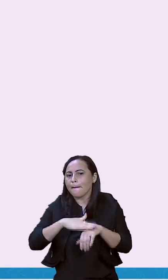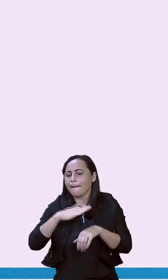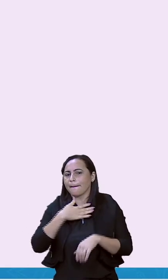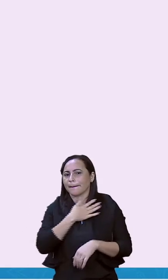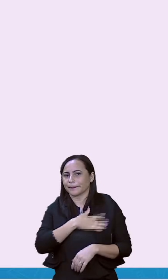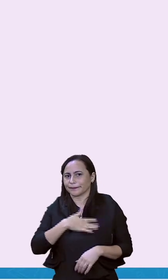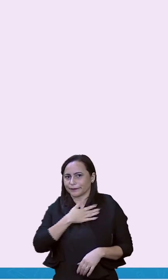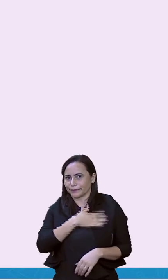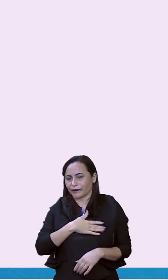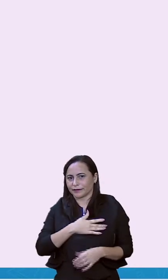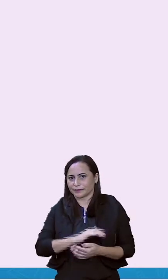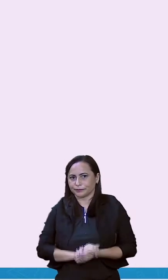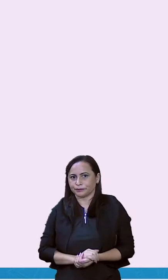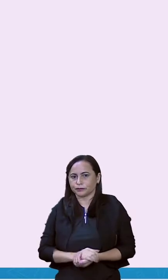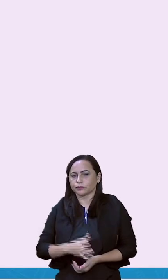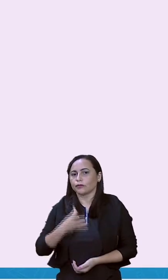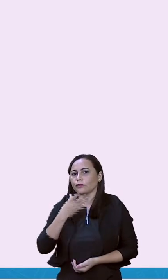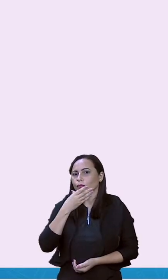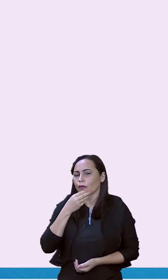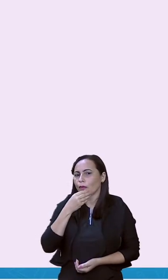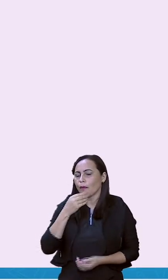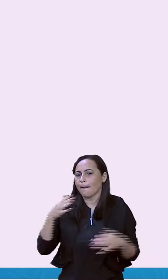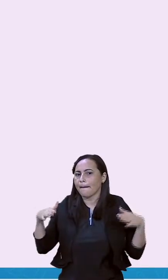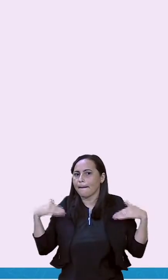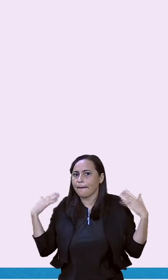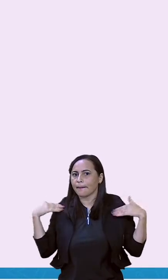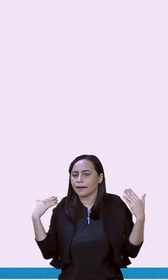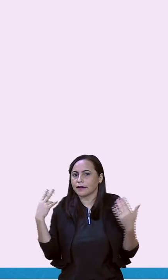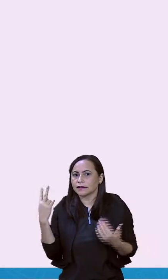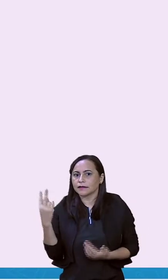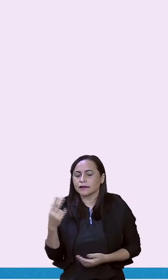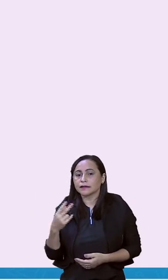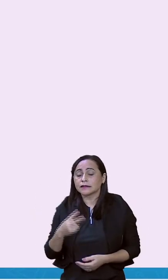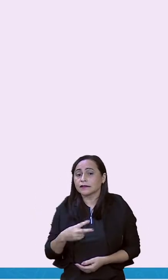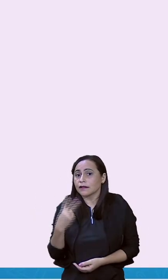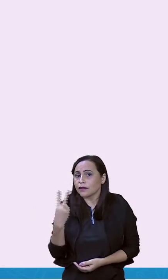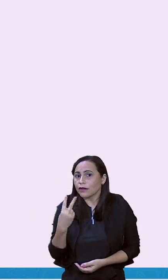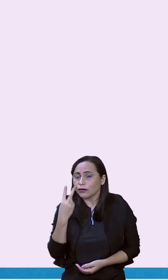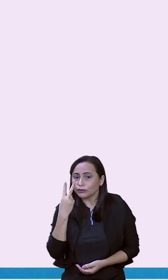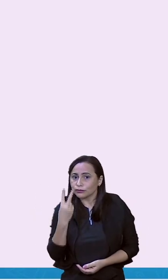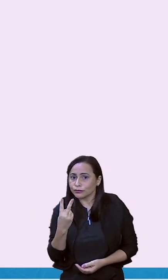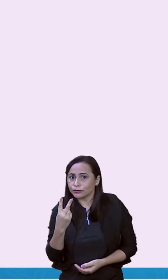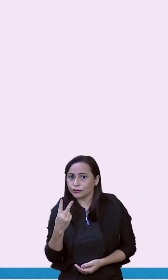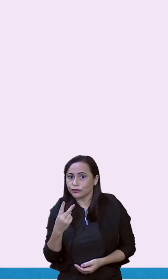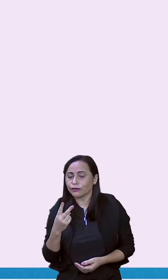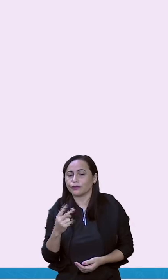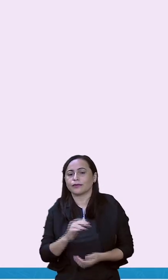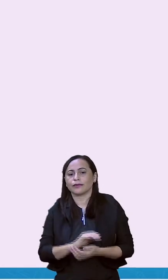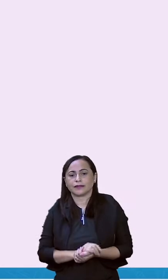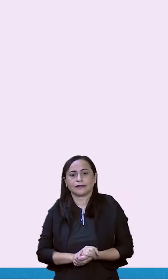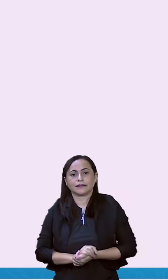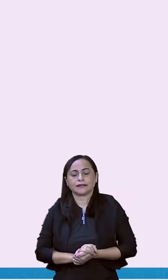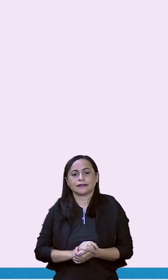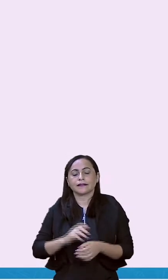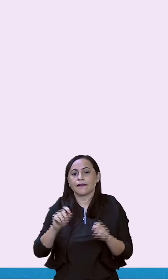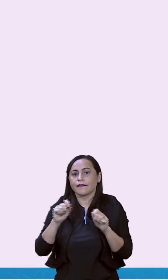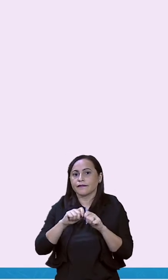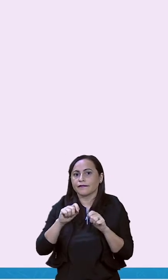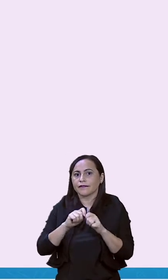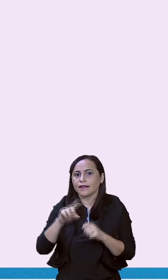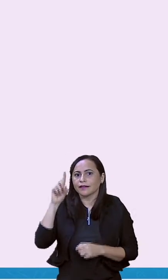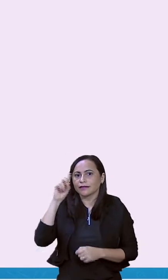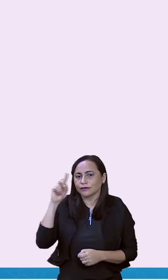dá dois passeios diários com Barnabé. Um às seis e meia, seis horas e trinta minutos,